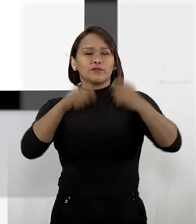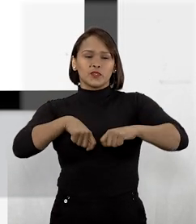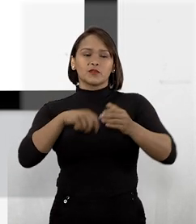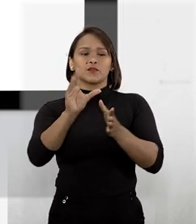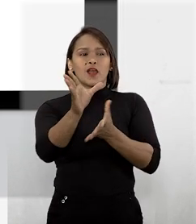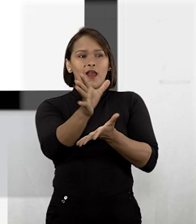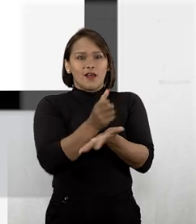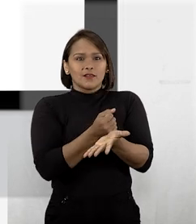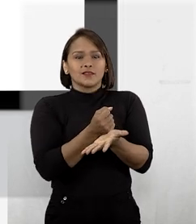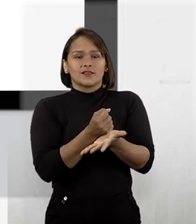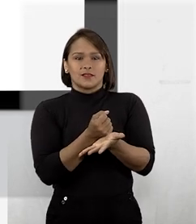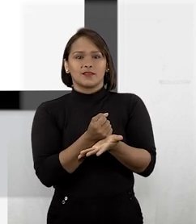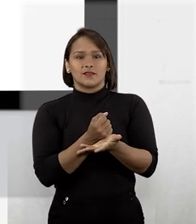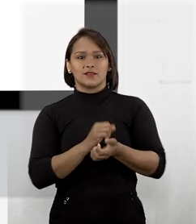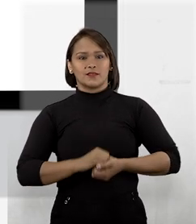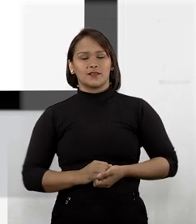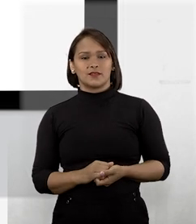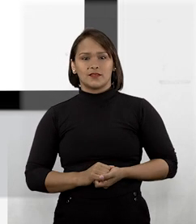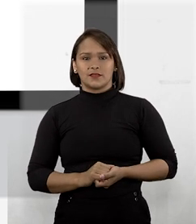serão resgatadas.